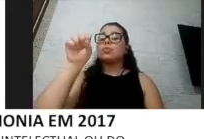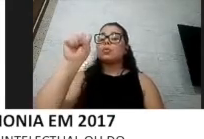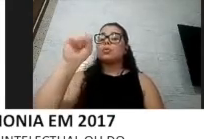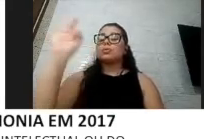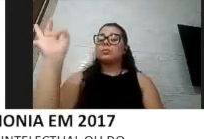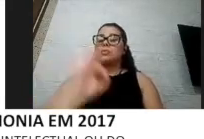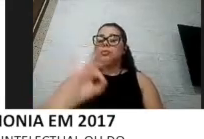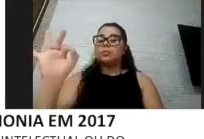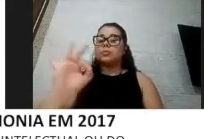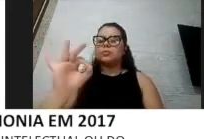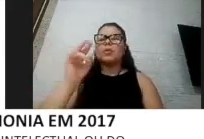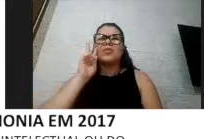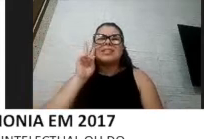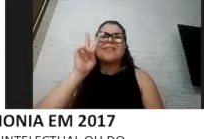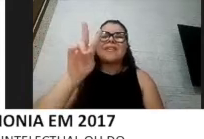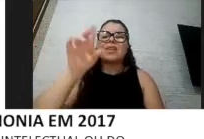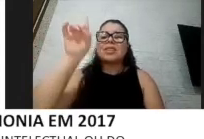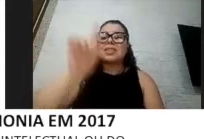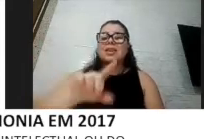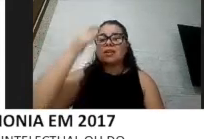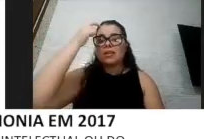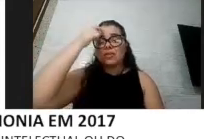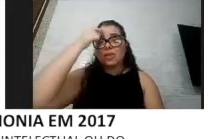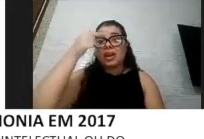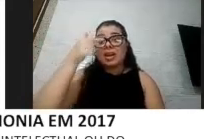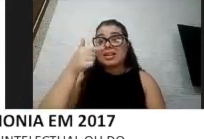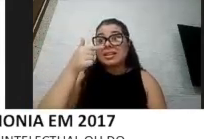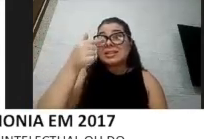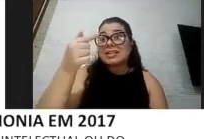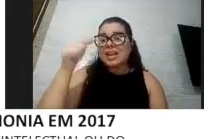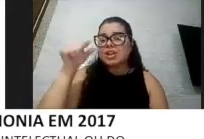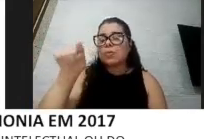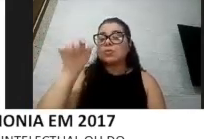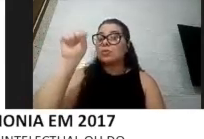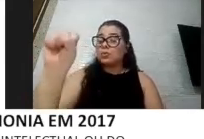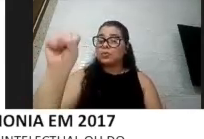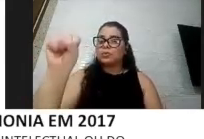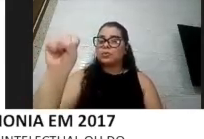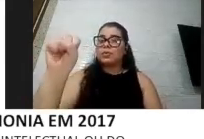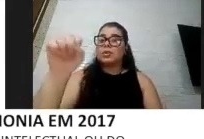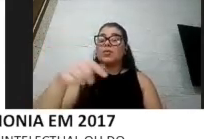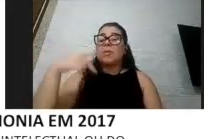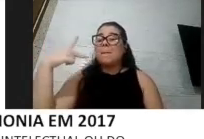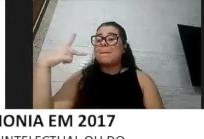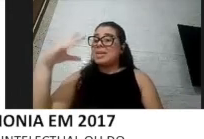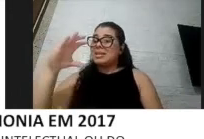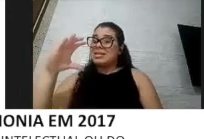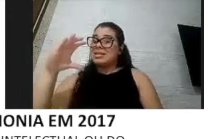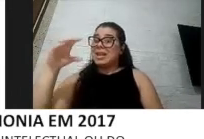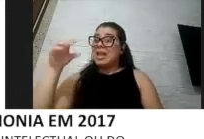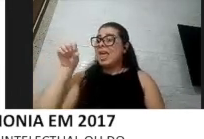vai para deficiência intelectual, sobe para 7,8%, quando a gente vai para paralisia cerebral, 9